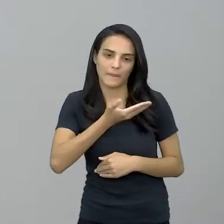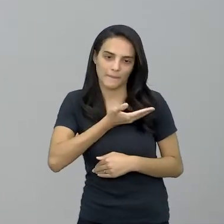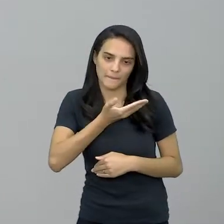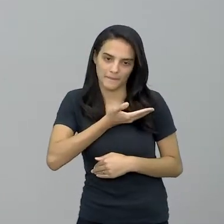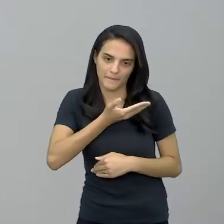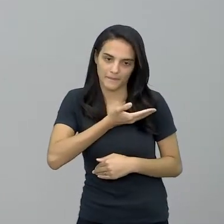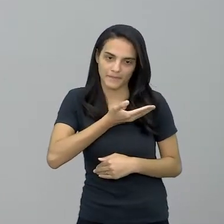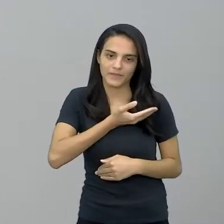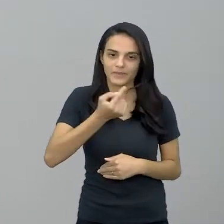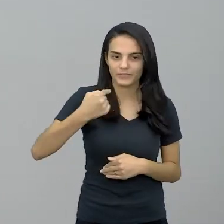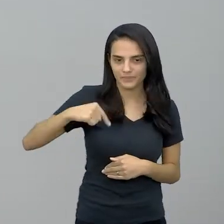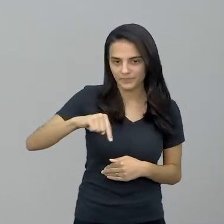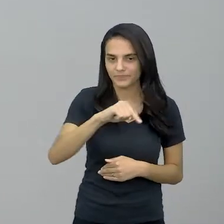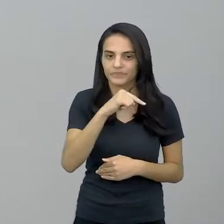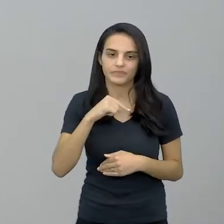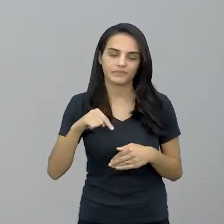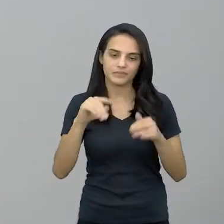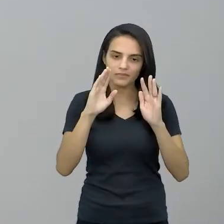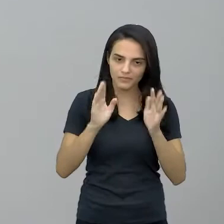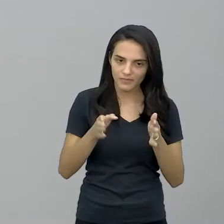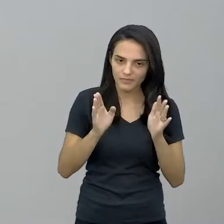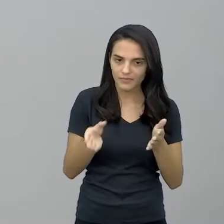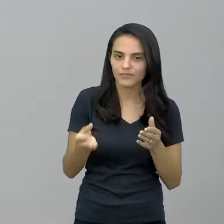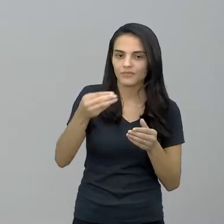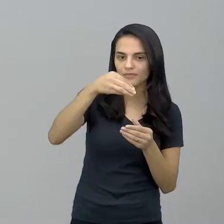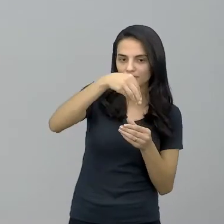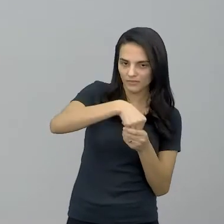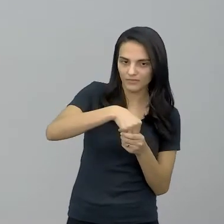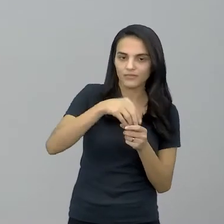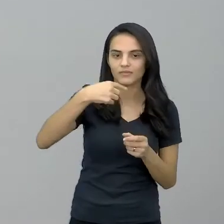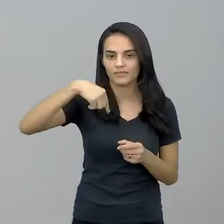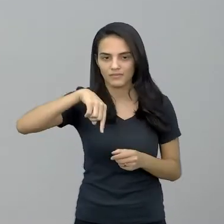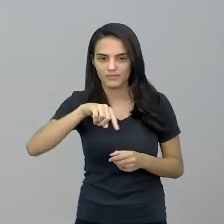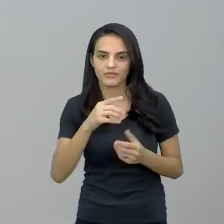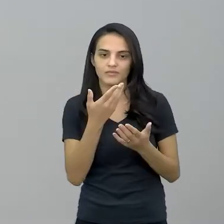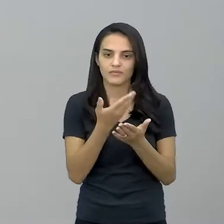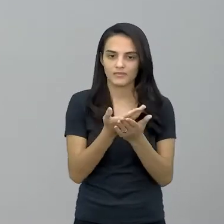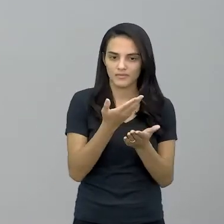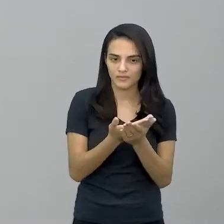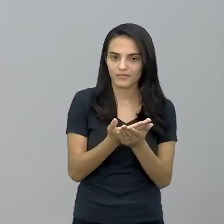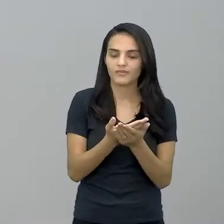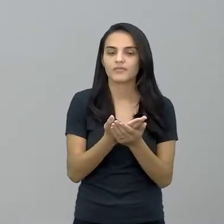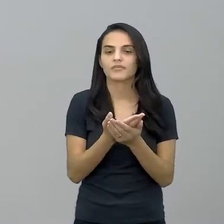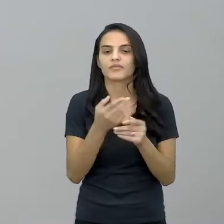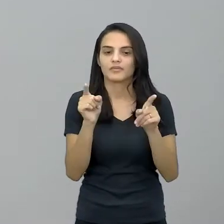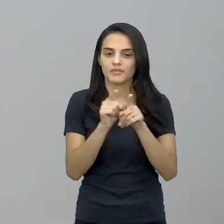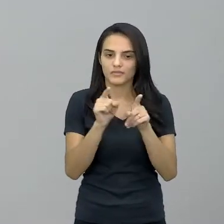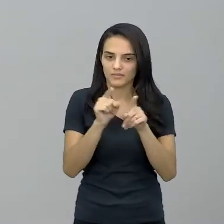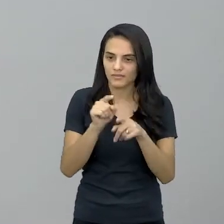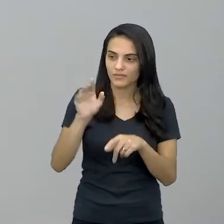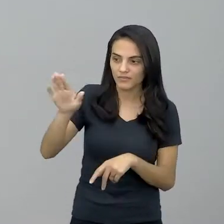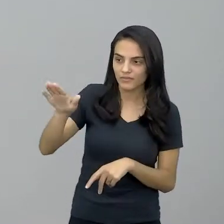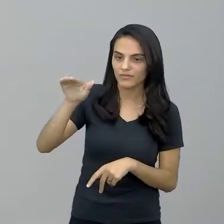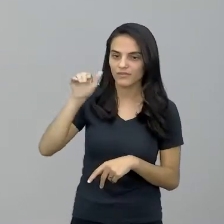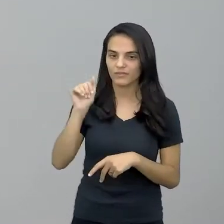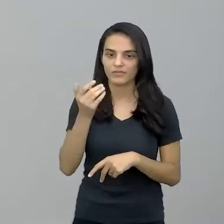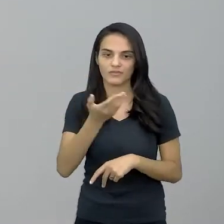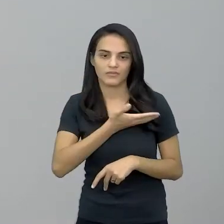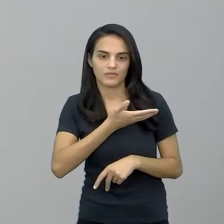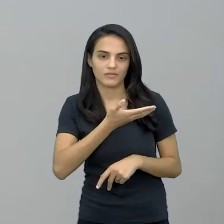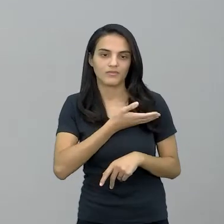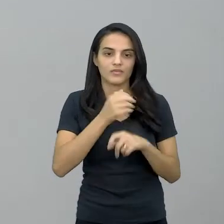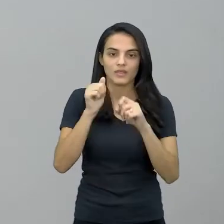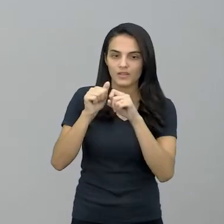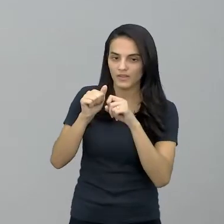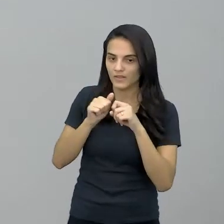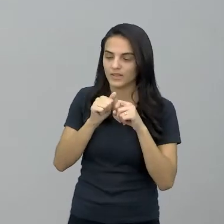já nosso, né, que ele já está aí presente bastante, né, nas nossas aulas, chamei, então, esse parceiro, fiz com